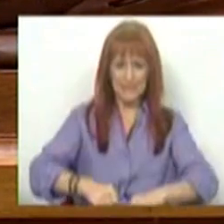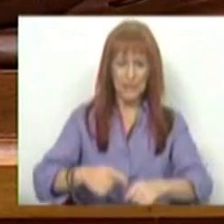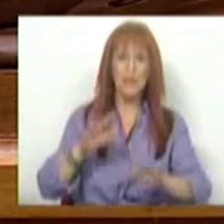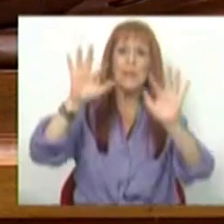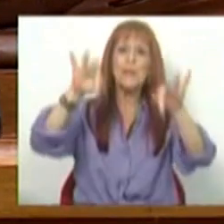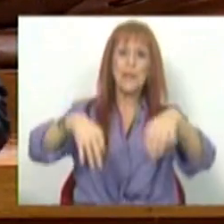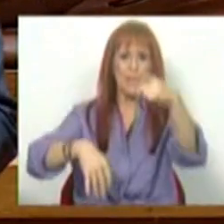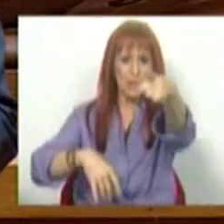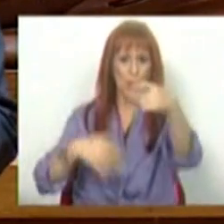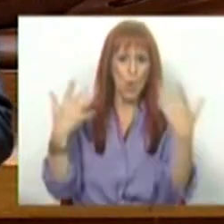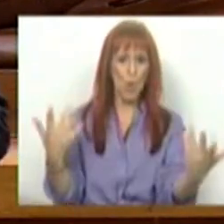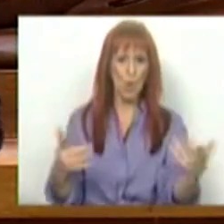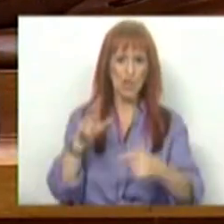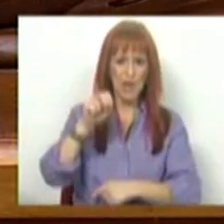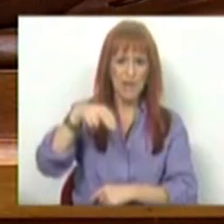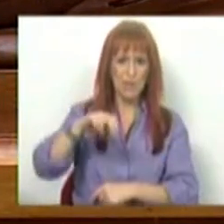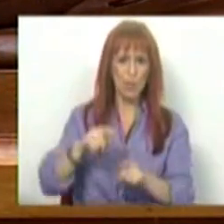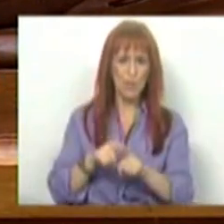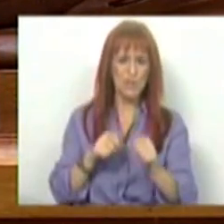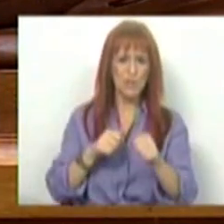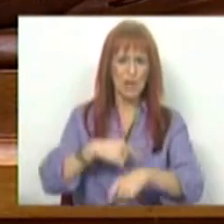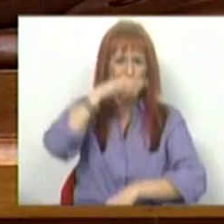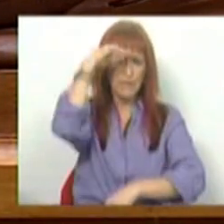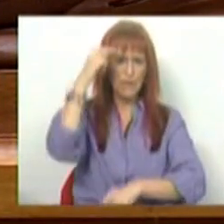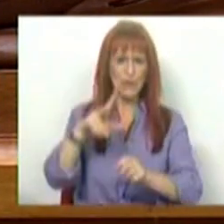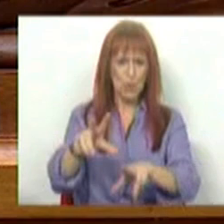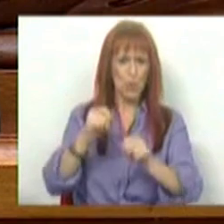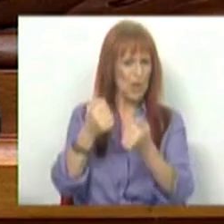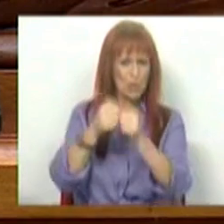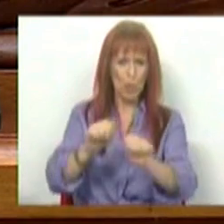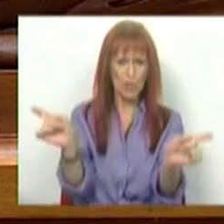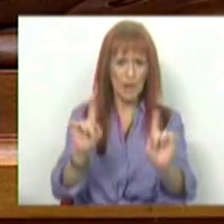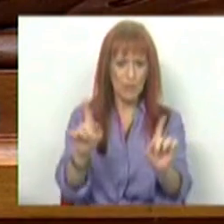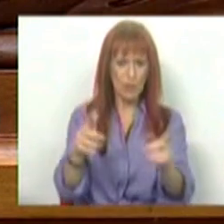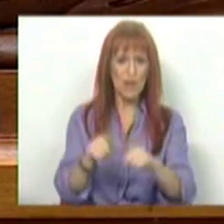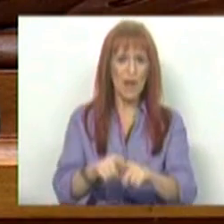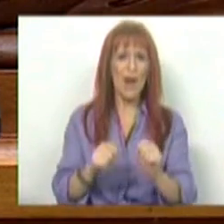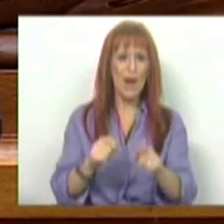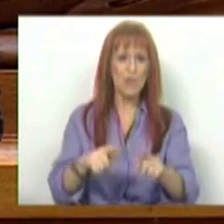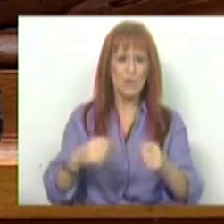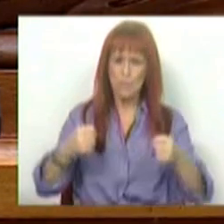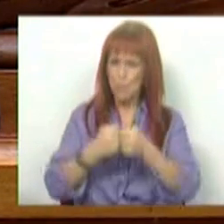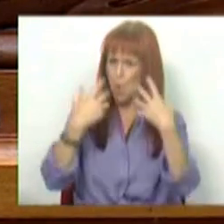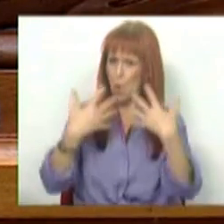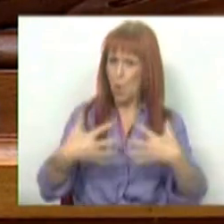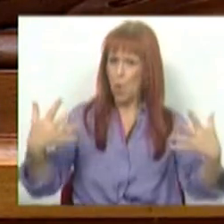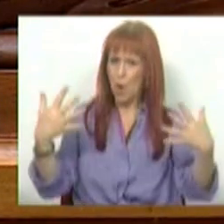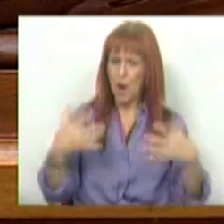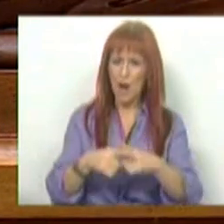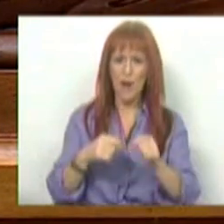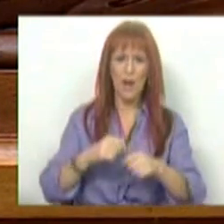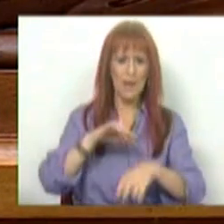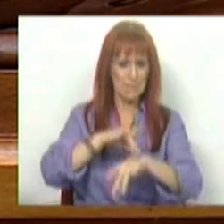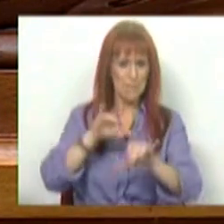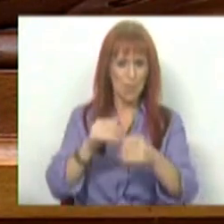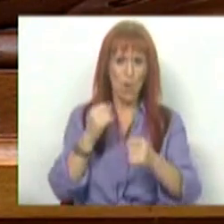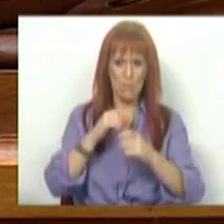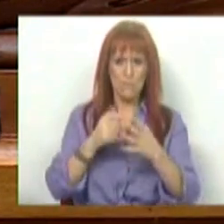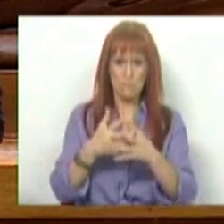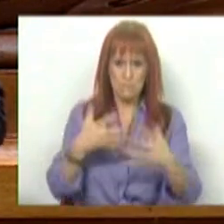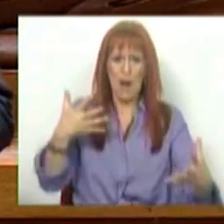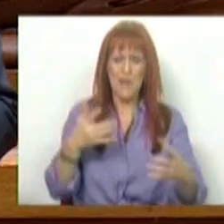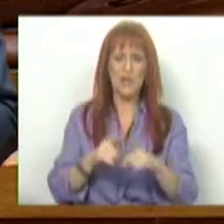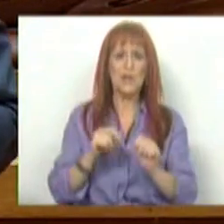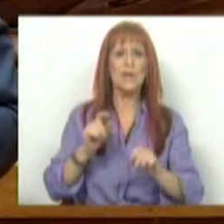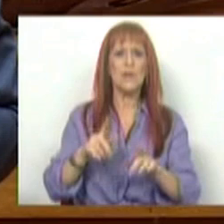Termino. Termino. Hoje o SNS vive um período de dificuldades que nunca escondemos. Há grandes desafios que a pandemia agudizou,